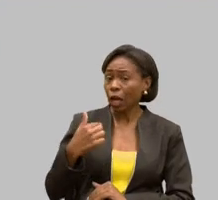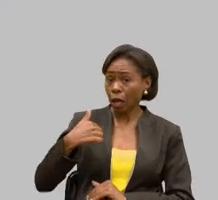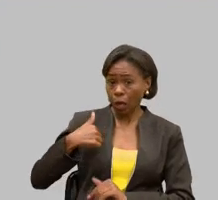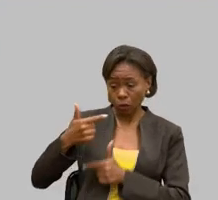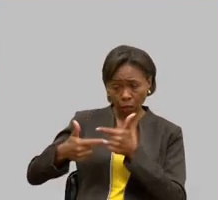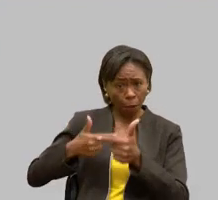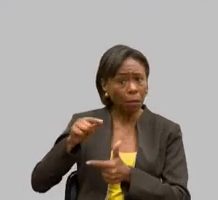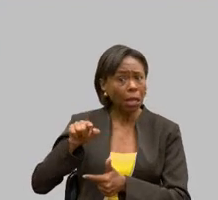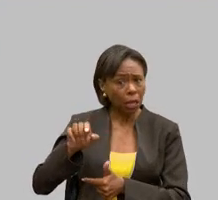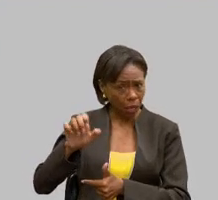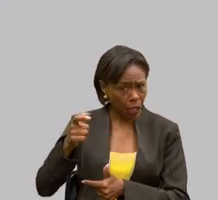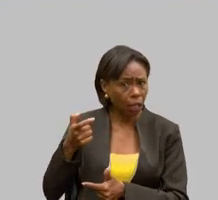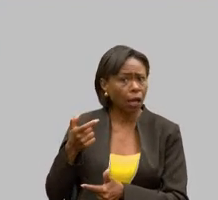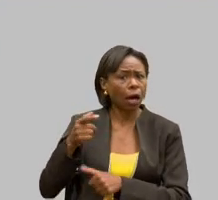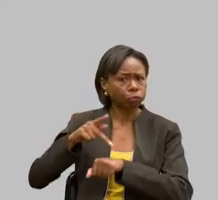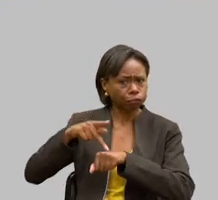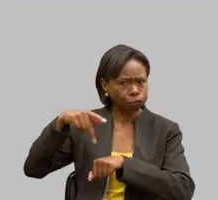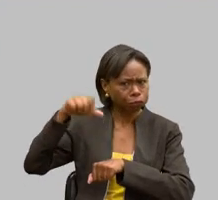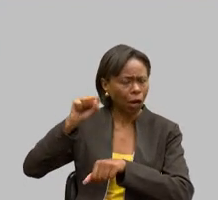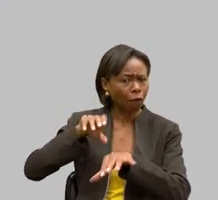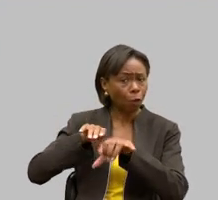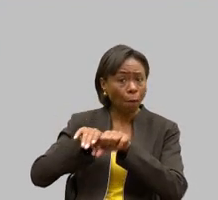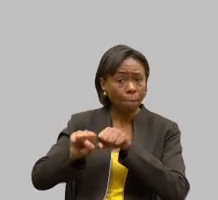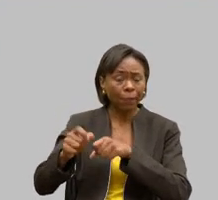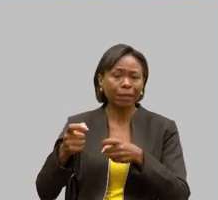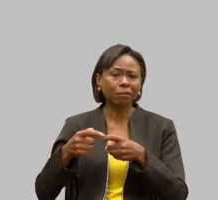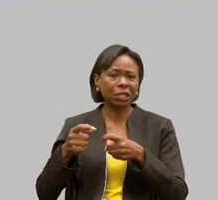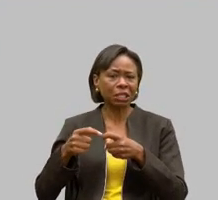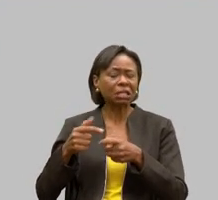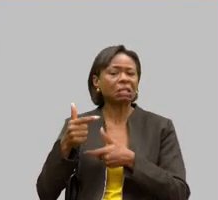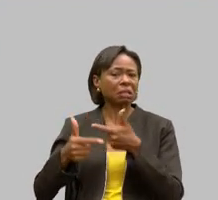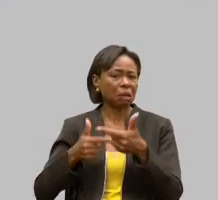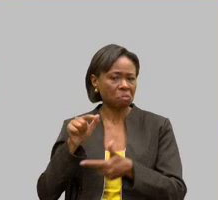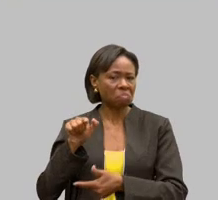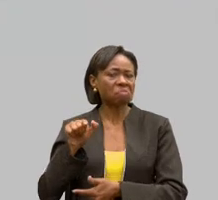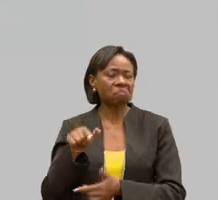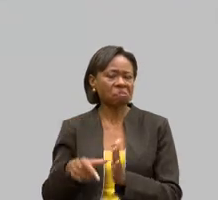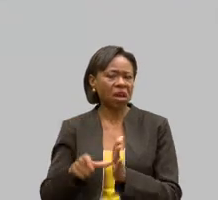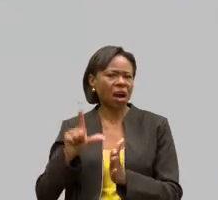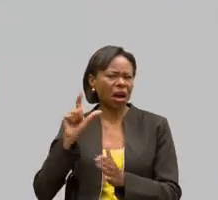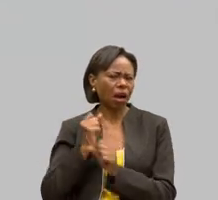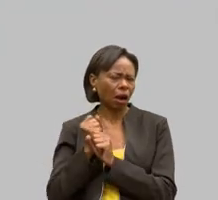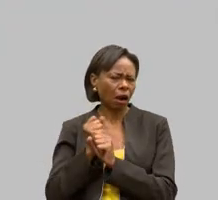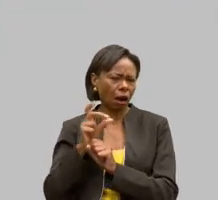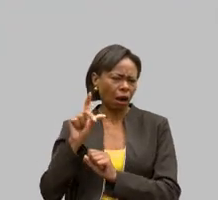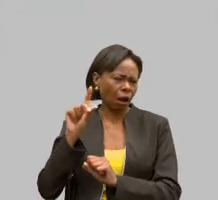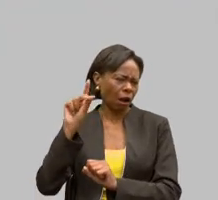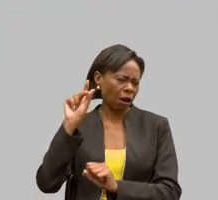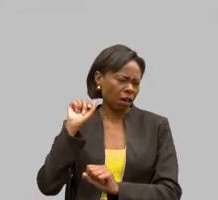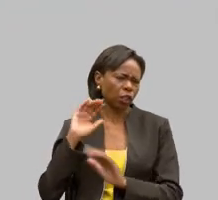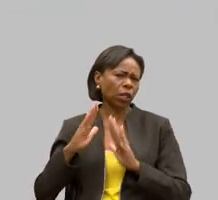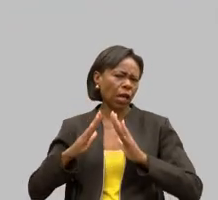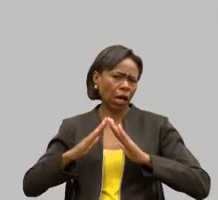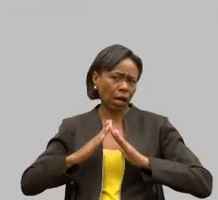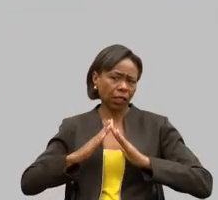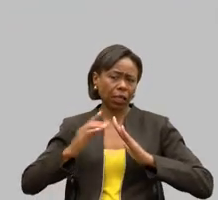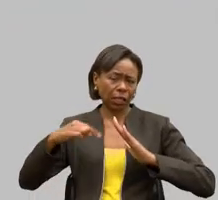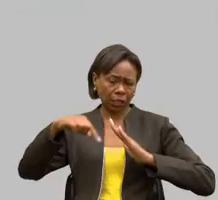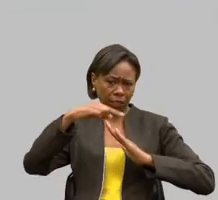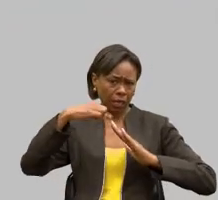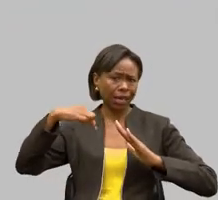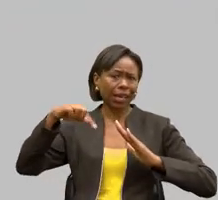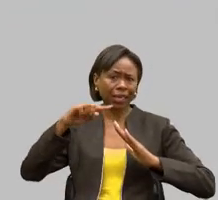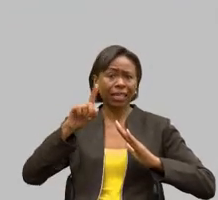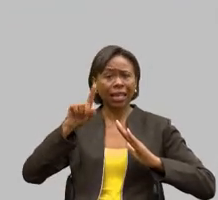medicina. Tive a oportunidade de trabalhar bastante, vários anos na Santa Casa, que hoje é um hospital de 2 mil